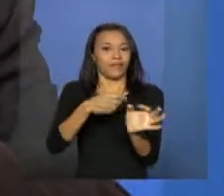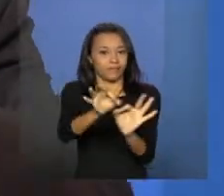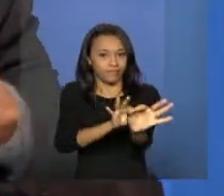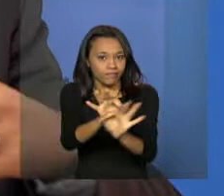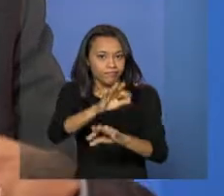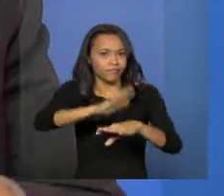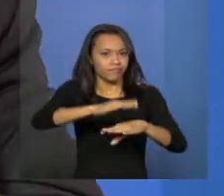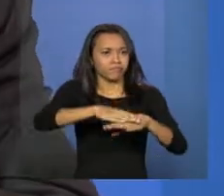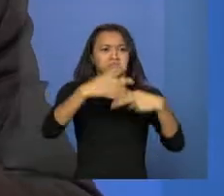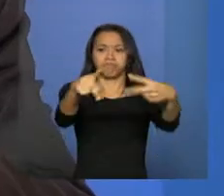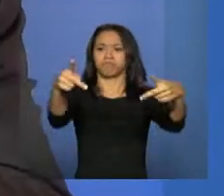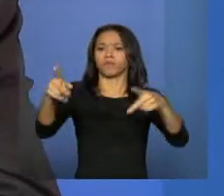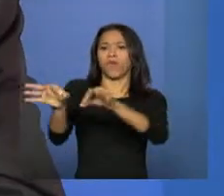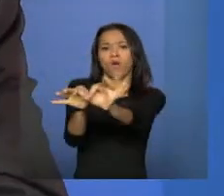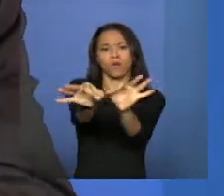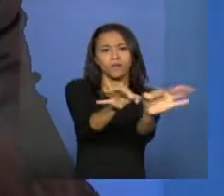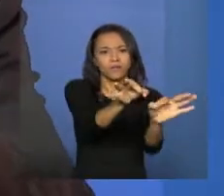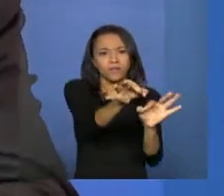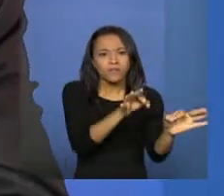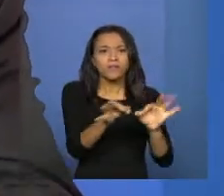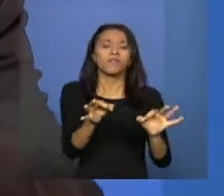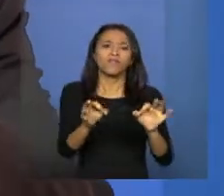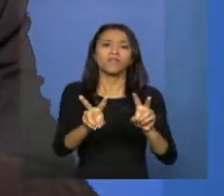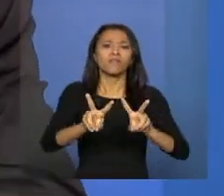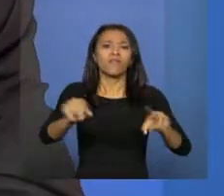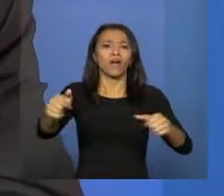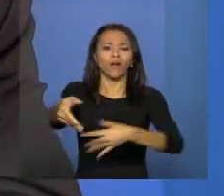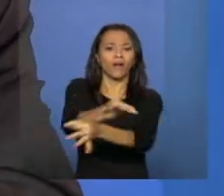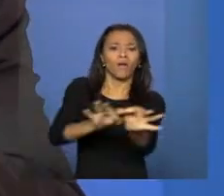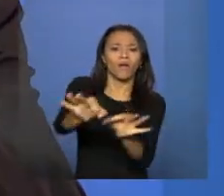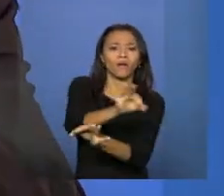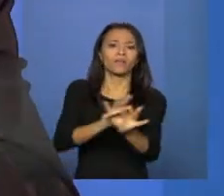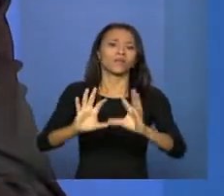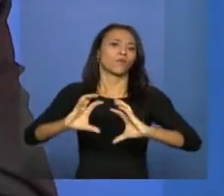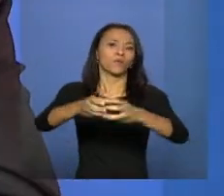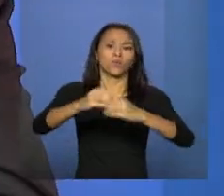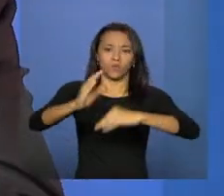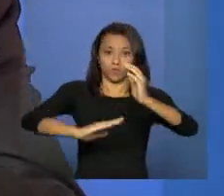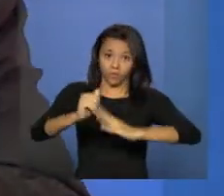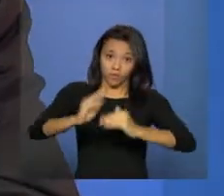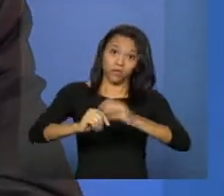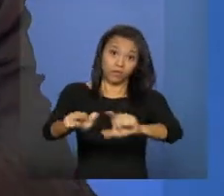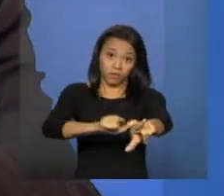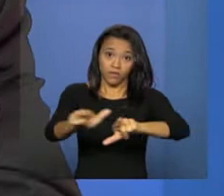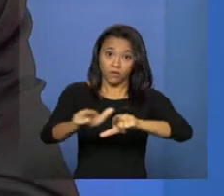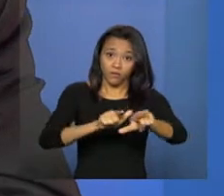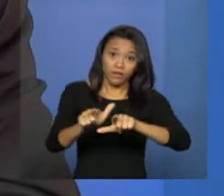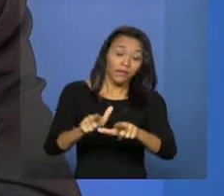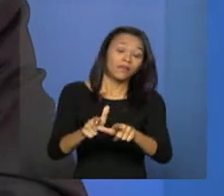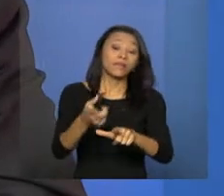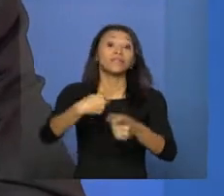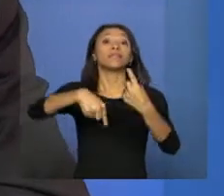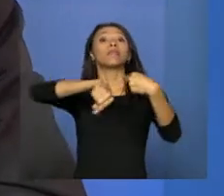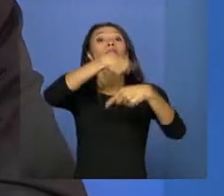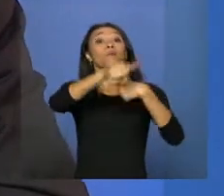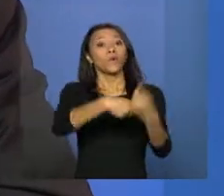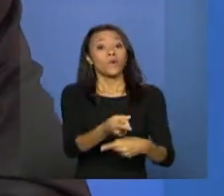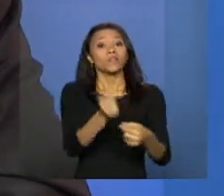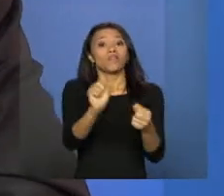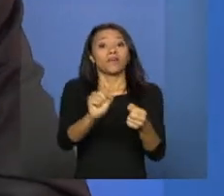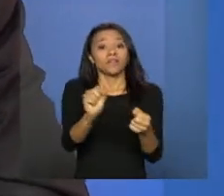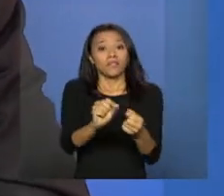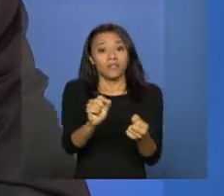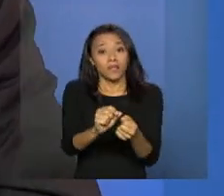planejamento, no seu diagnóstico, você vai estruturar sua equipe, contratar sua equipe e fazer um concurso público para esses